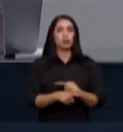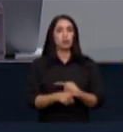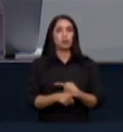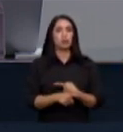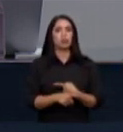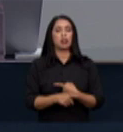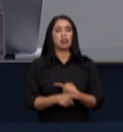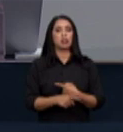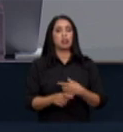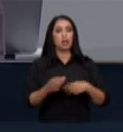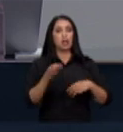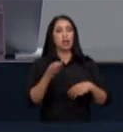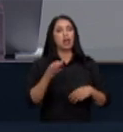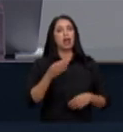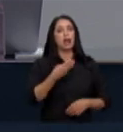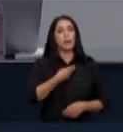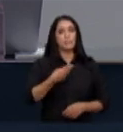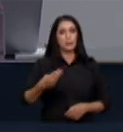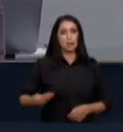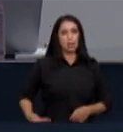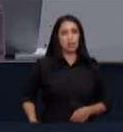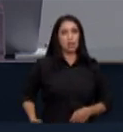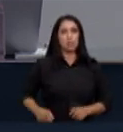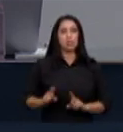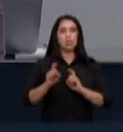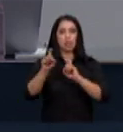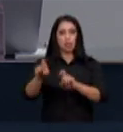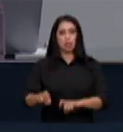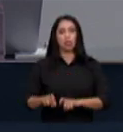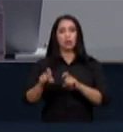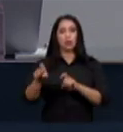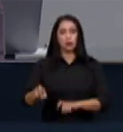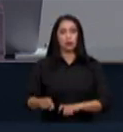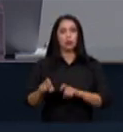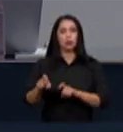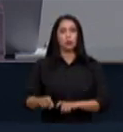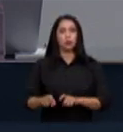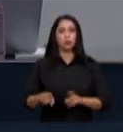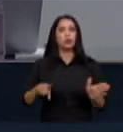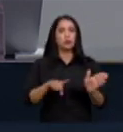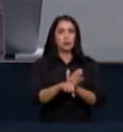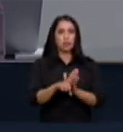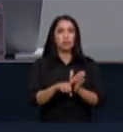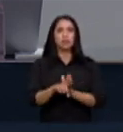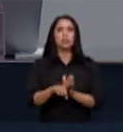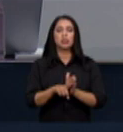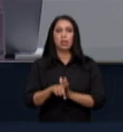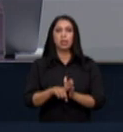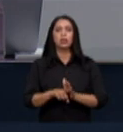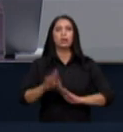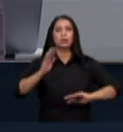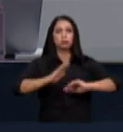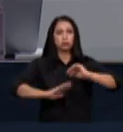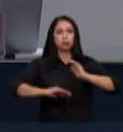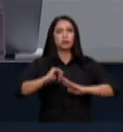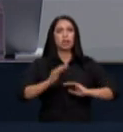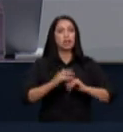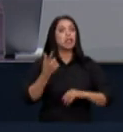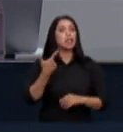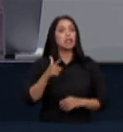assentado pela ministra da agricultura e por pesquisadores de alta qualidade não há